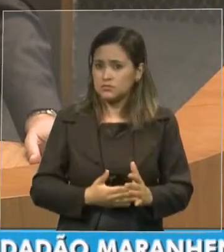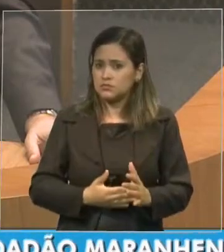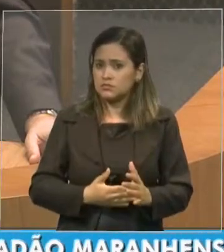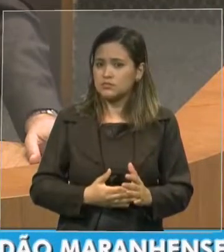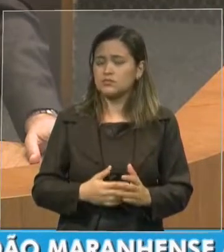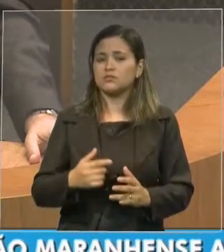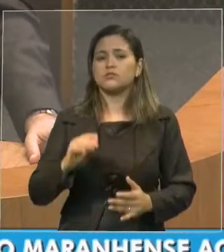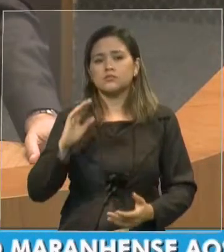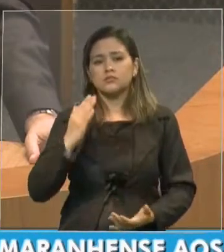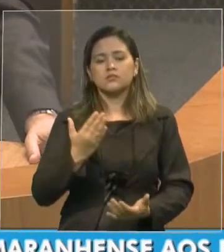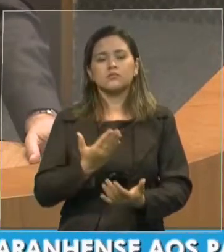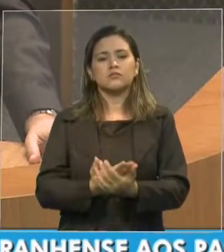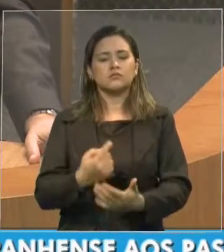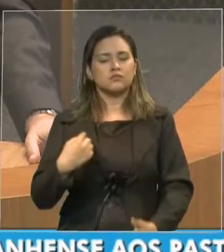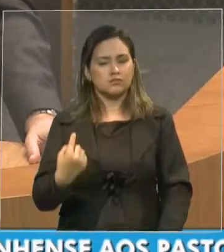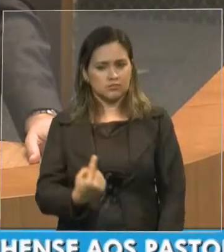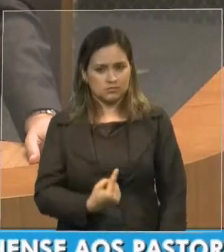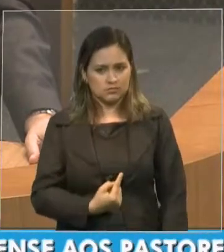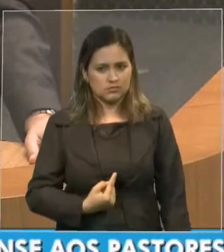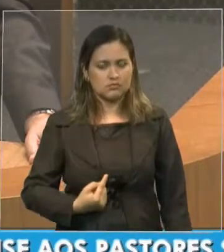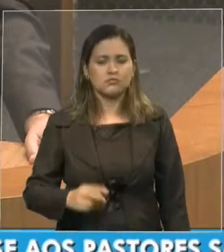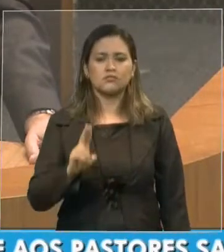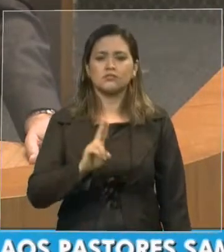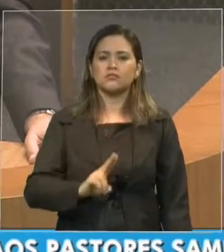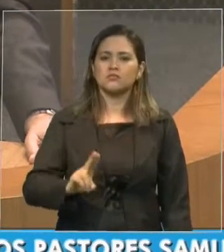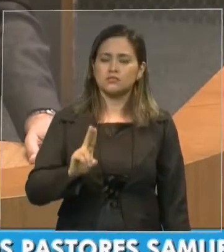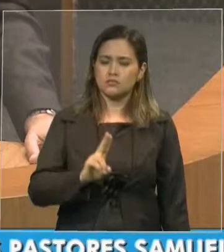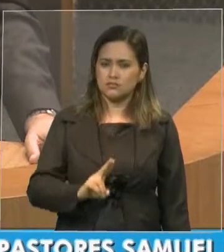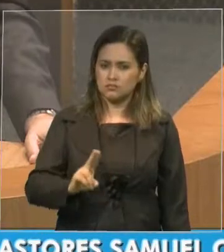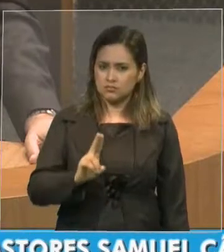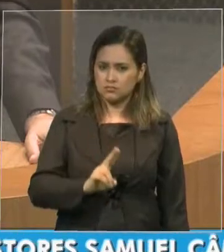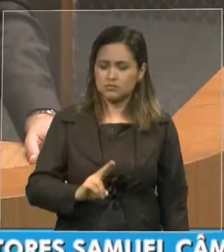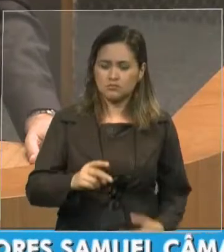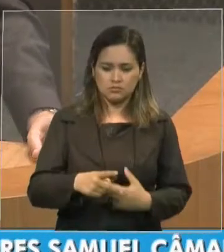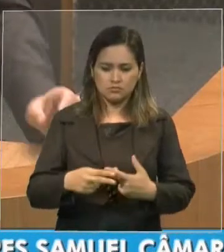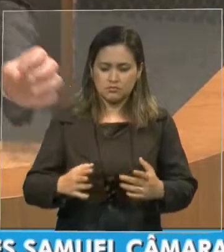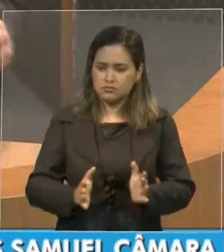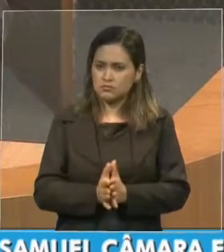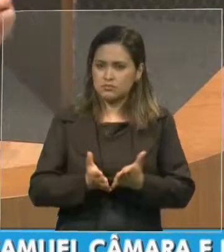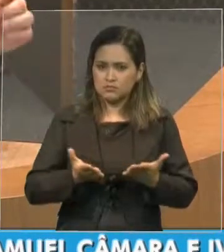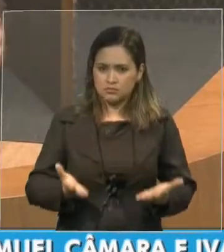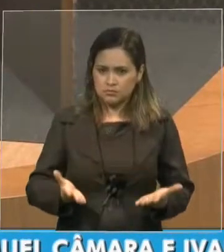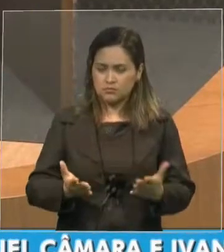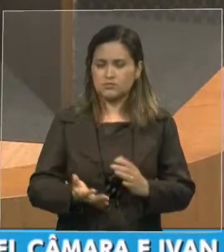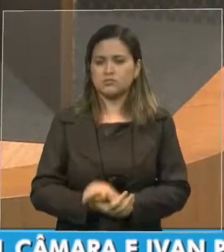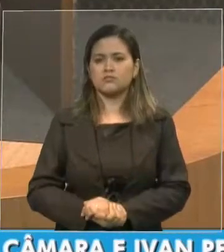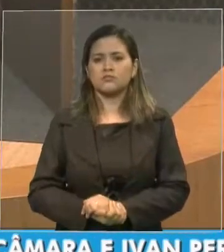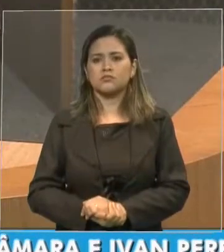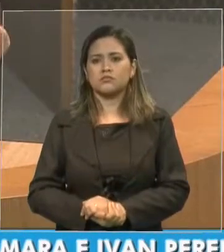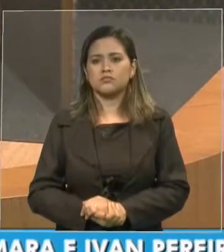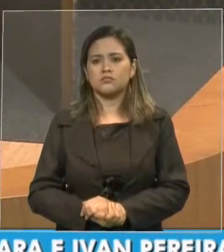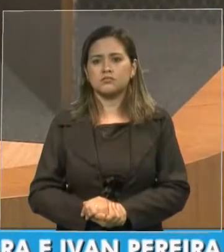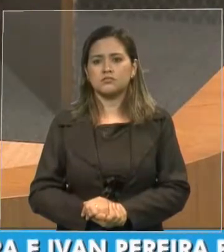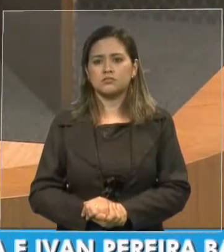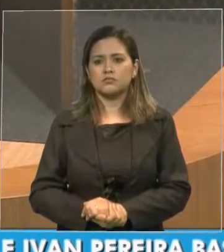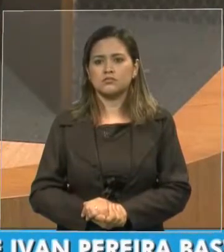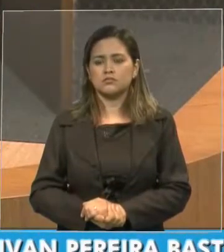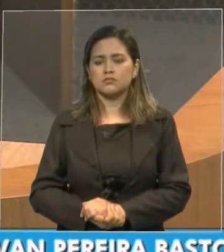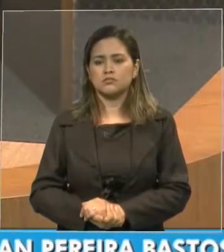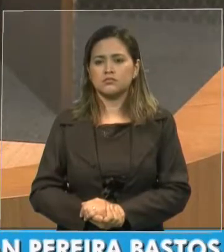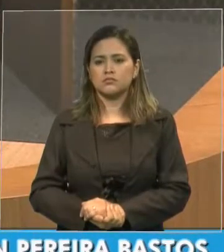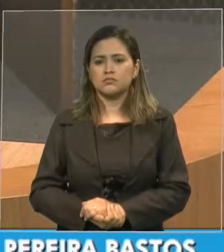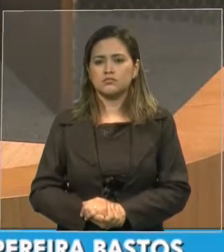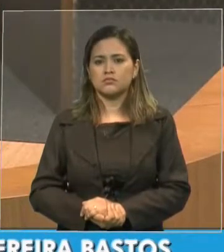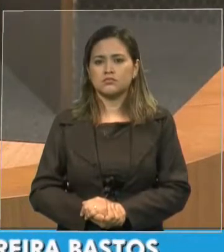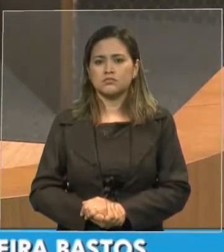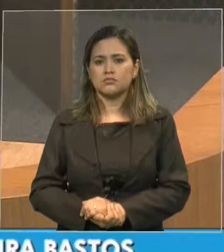acredita na gente, para algumas missões maiores. E nos arranca do nosso habitat todo e faz